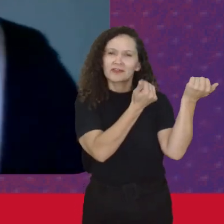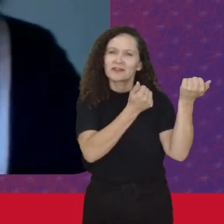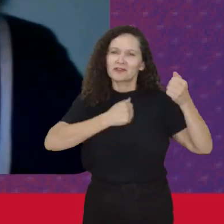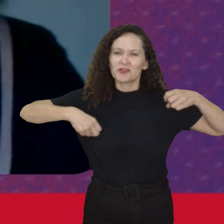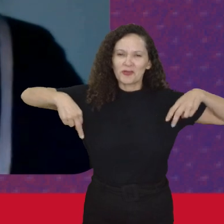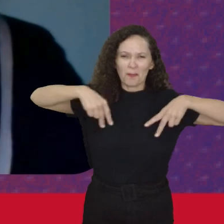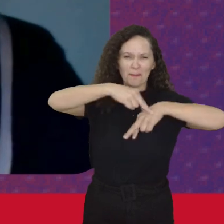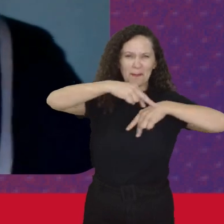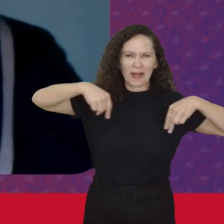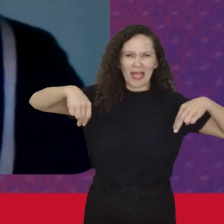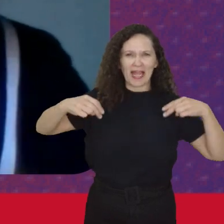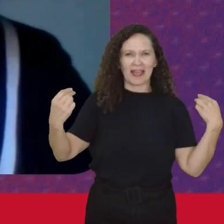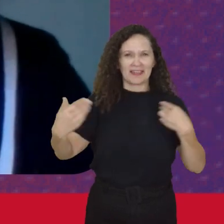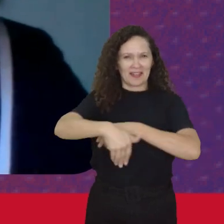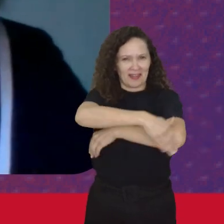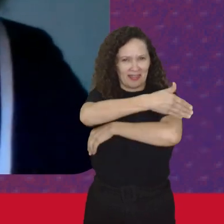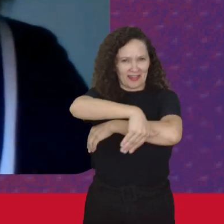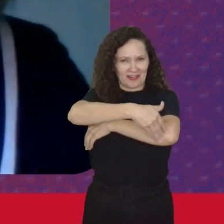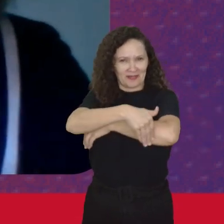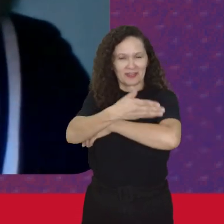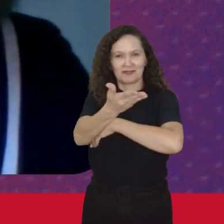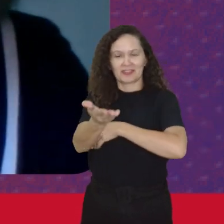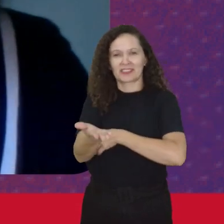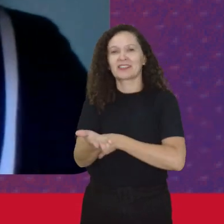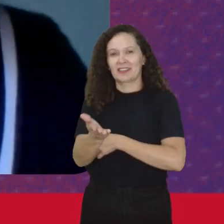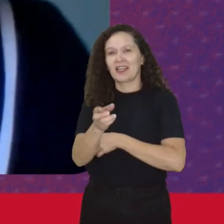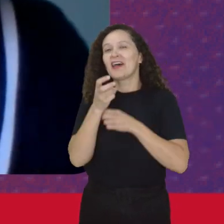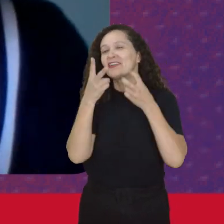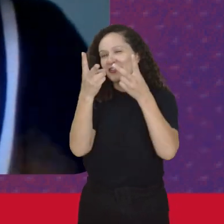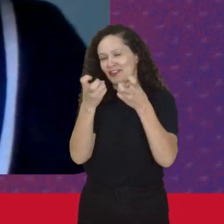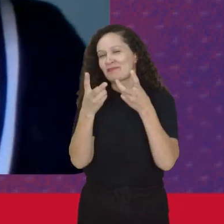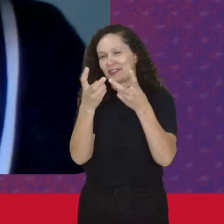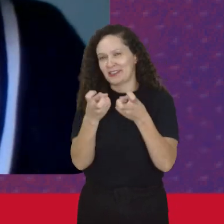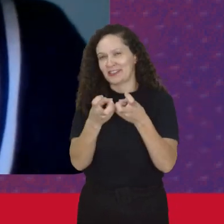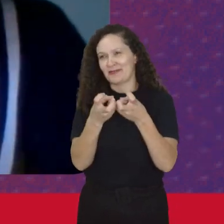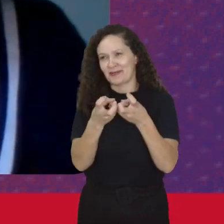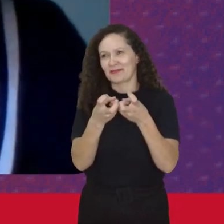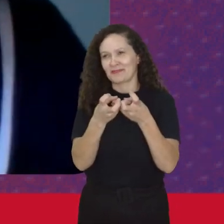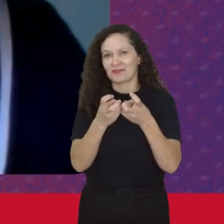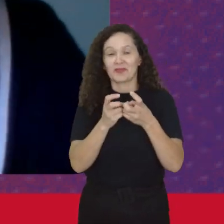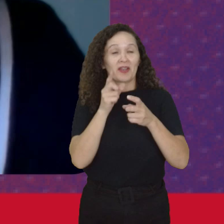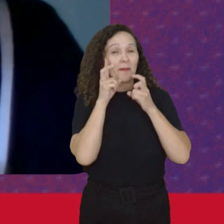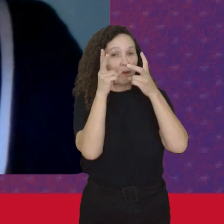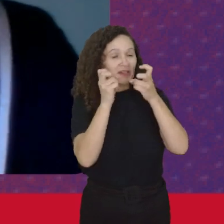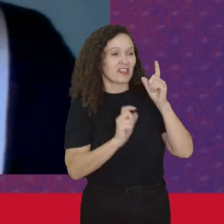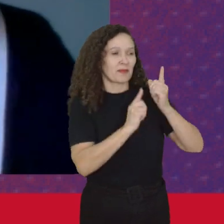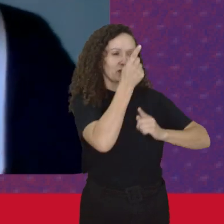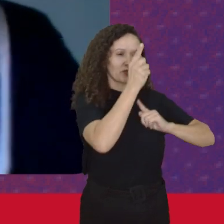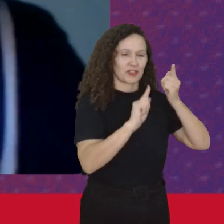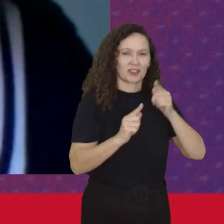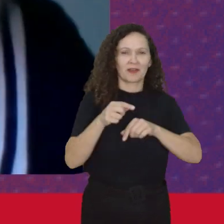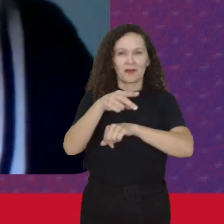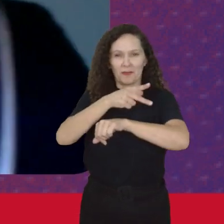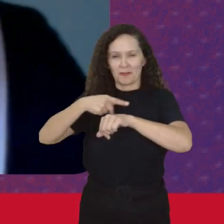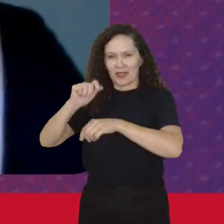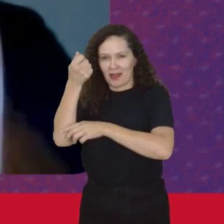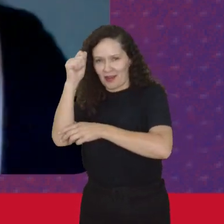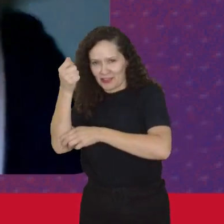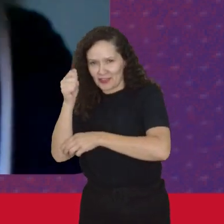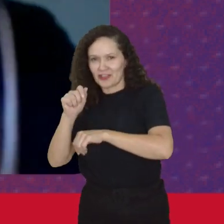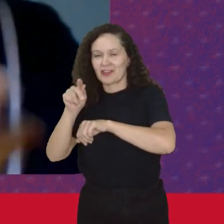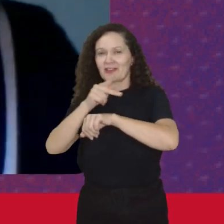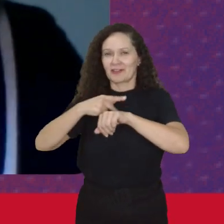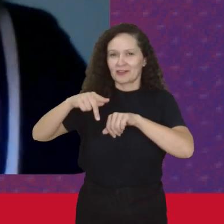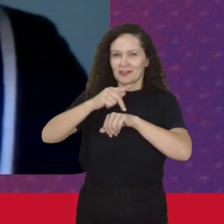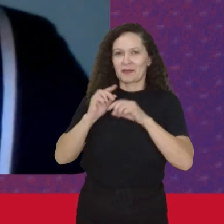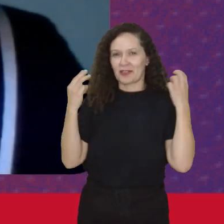isso Vocês podem saber A gente vê Aqui na América Latina Que a gente vê No Chile A gente vê Na Argentina A gente vê Na Colômbia A gente